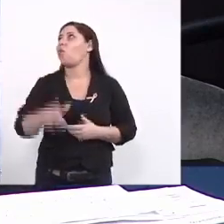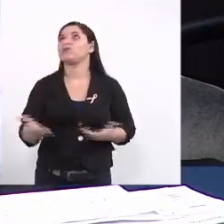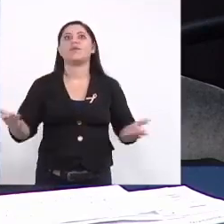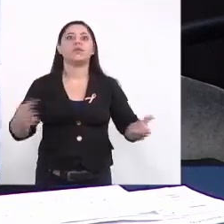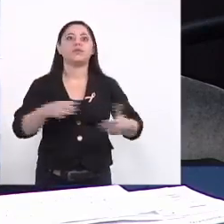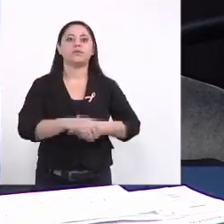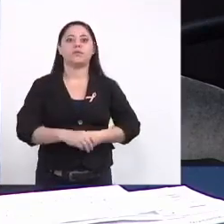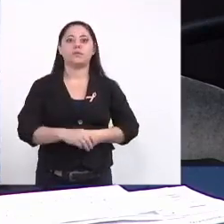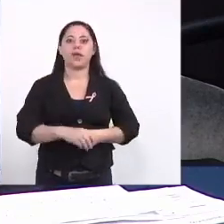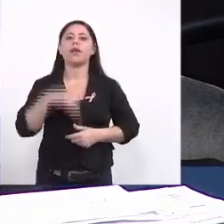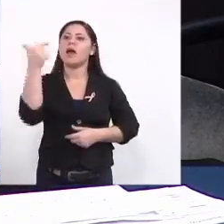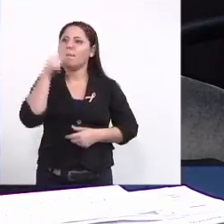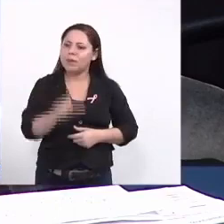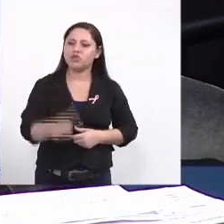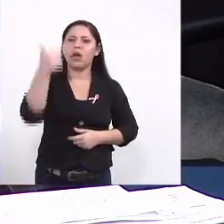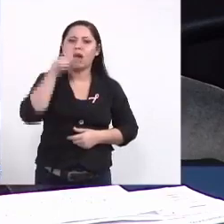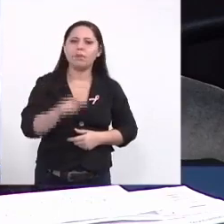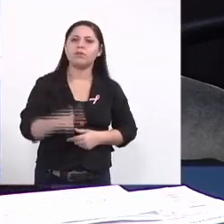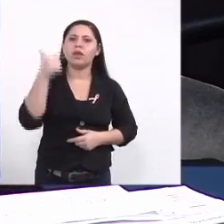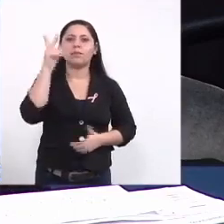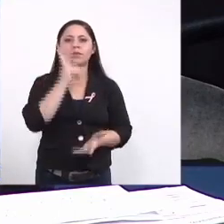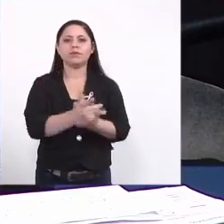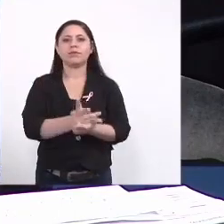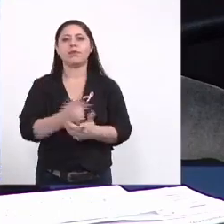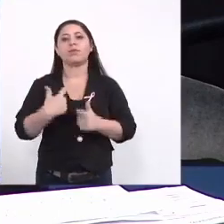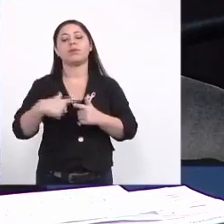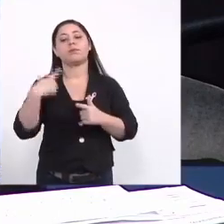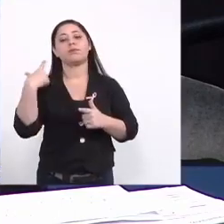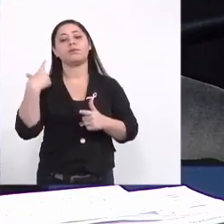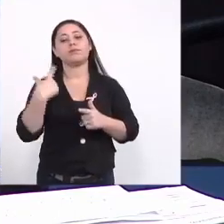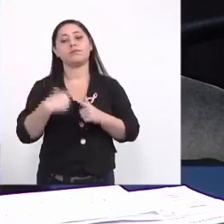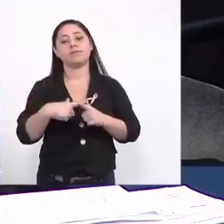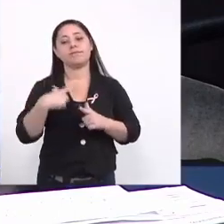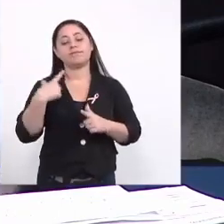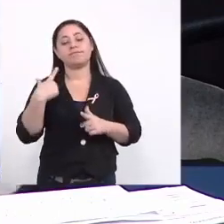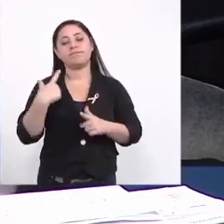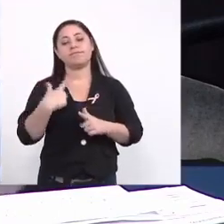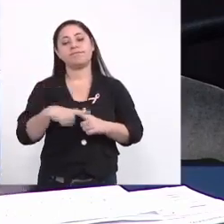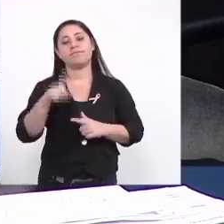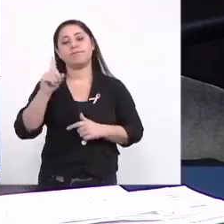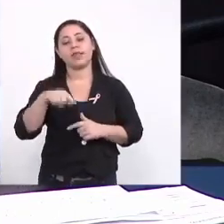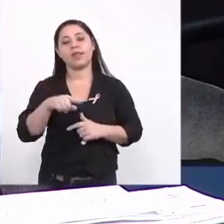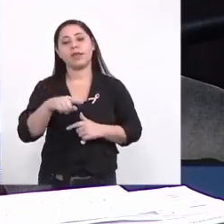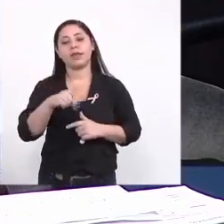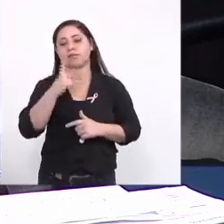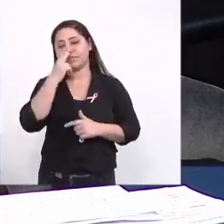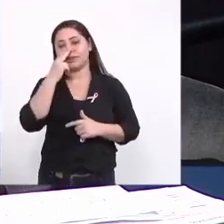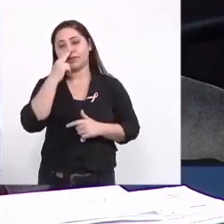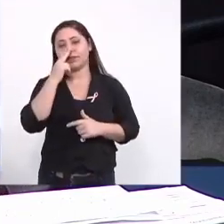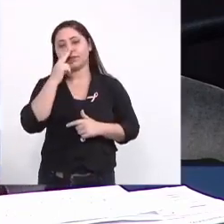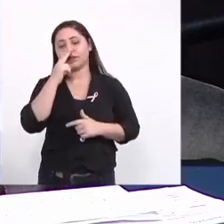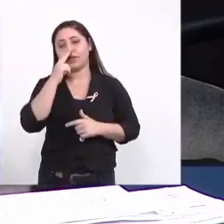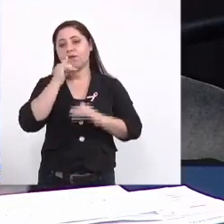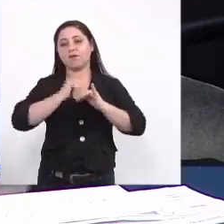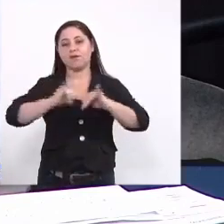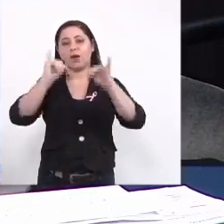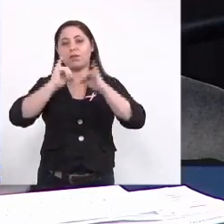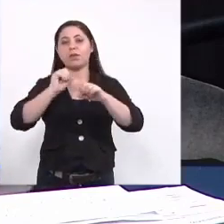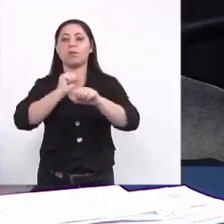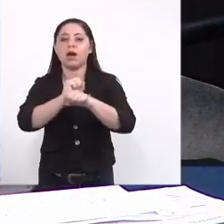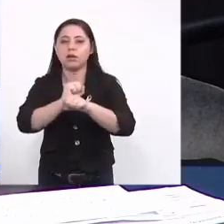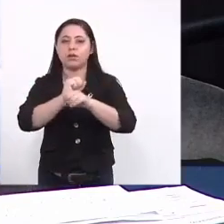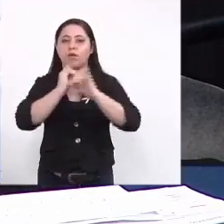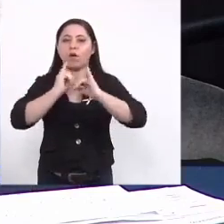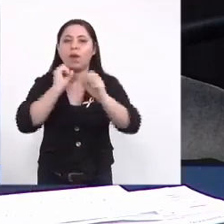mas nós temos que repetir repetir repetir porque é ela caminha um pouquinho a informação e já para